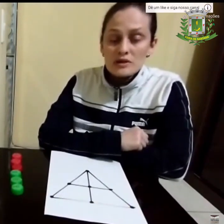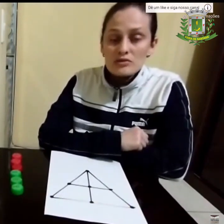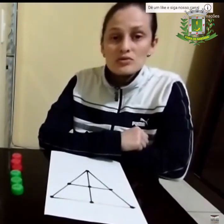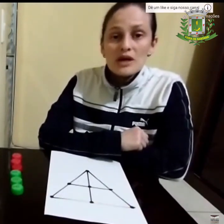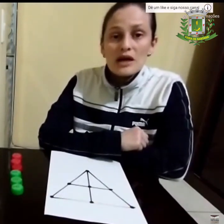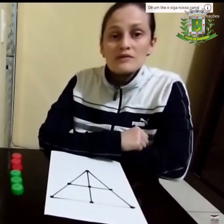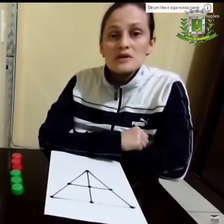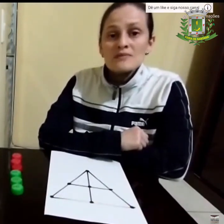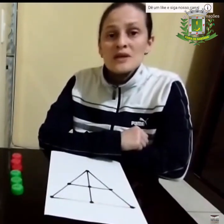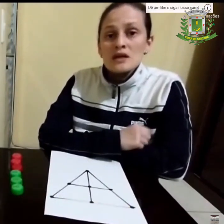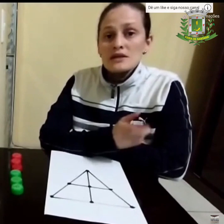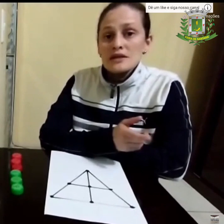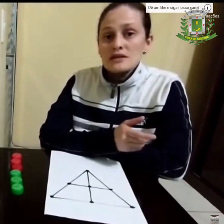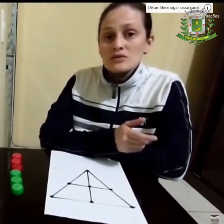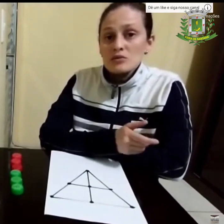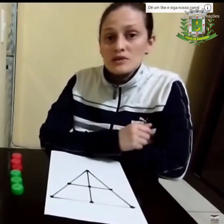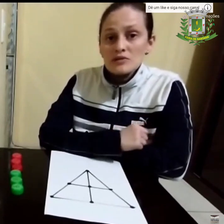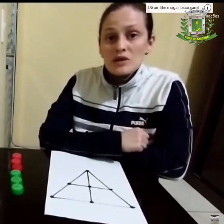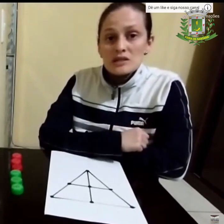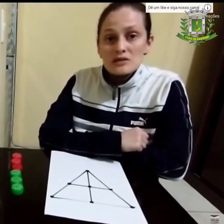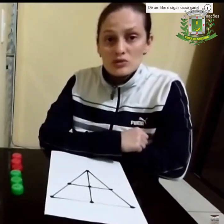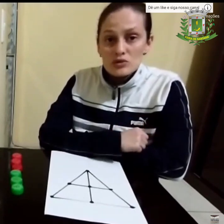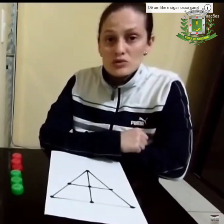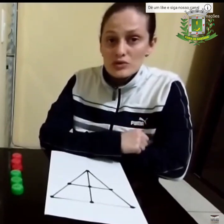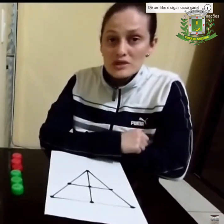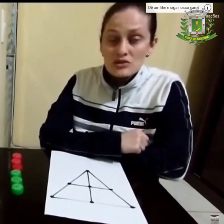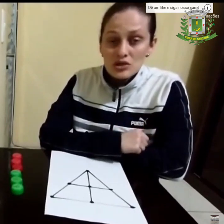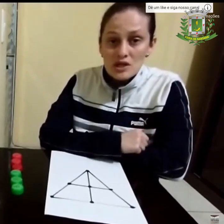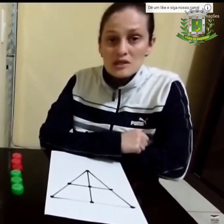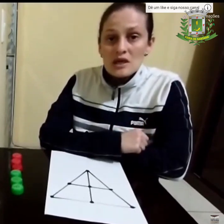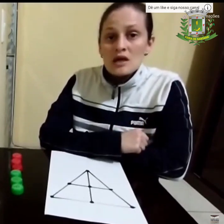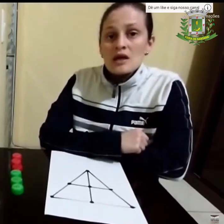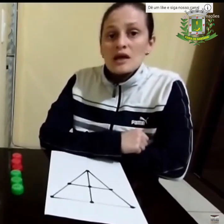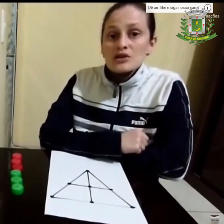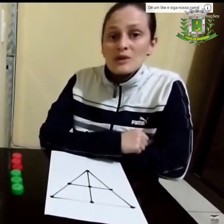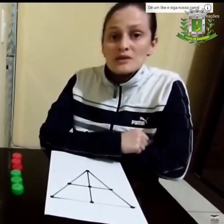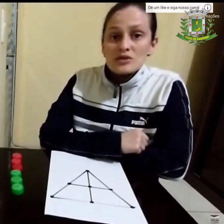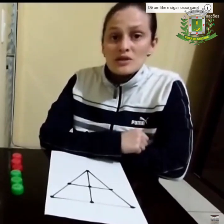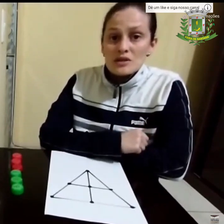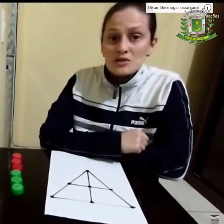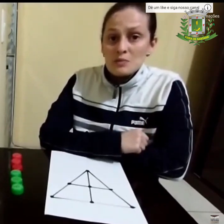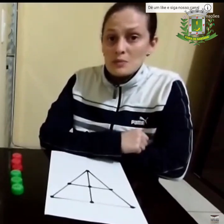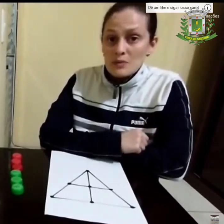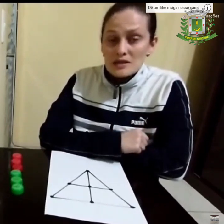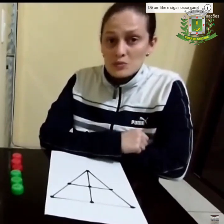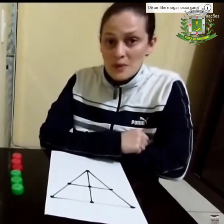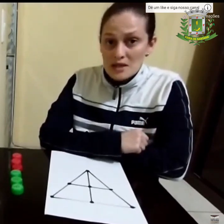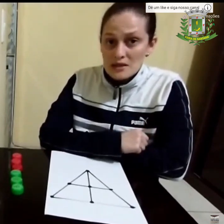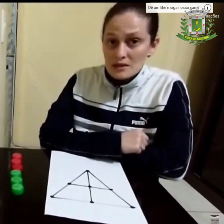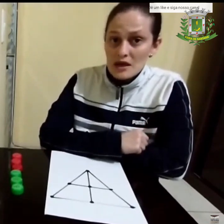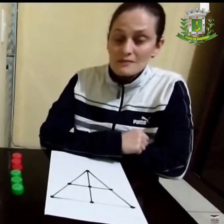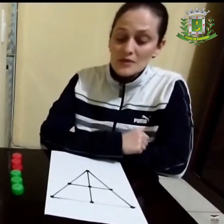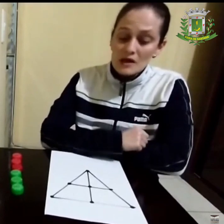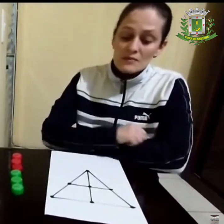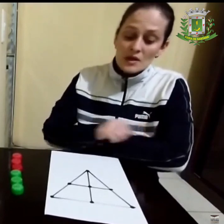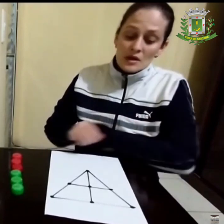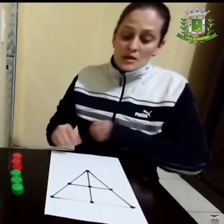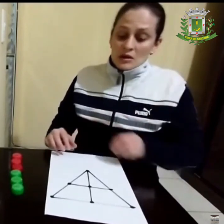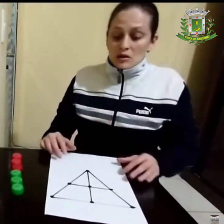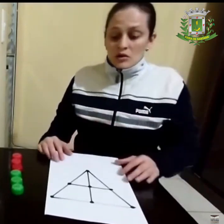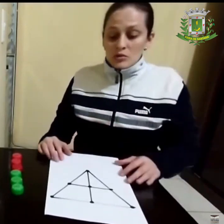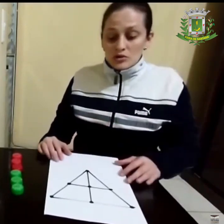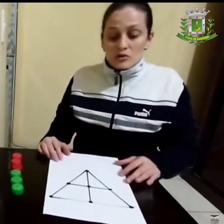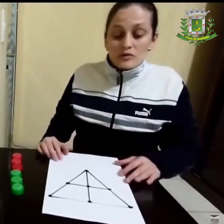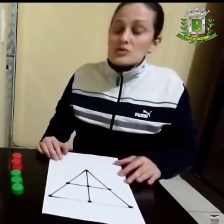do Zimbábue, no sul da África. Ele tem esse nome devido às construções antigas. É chamada de Grande Casa de Pedra. Lá, tá?